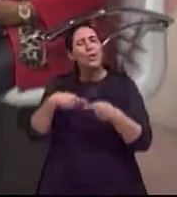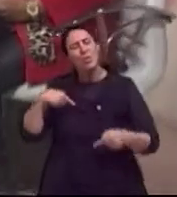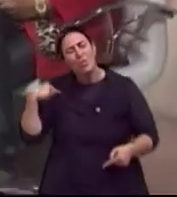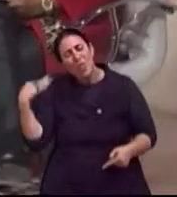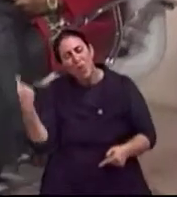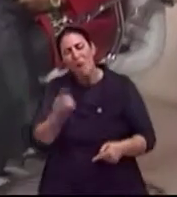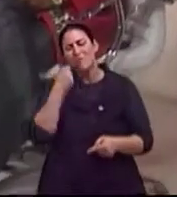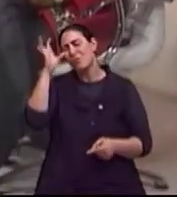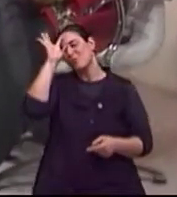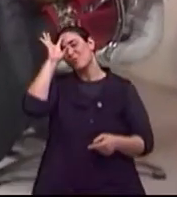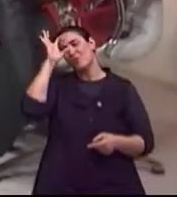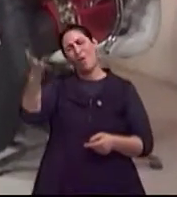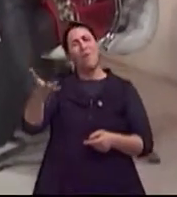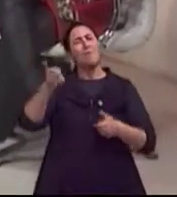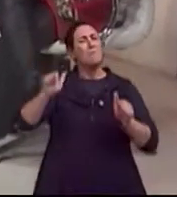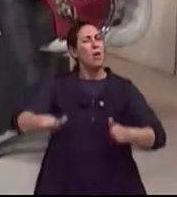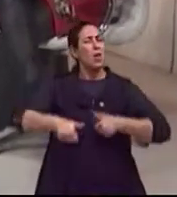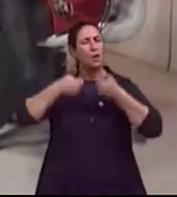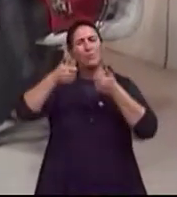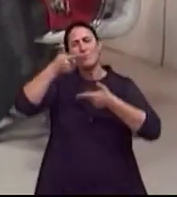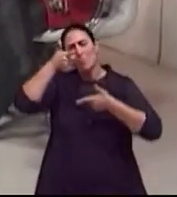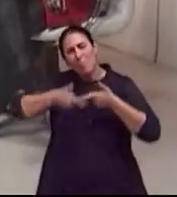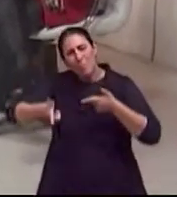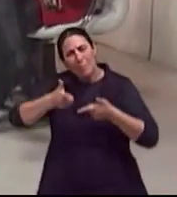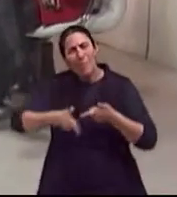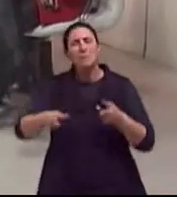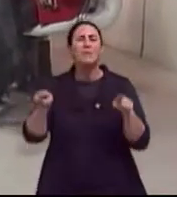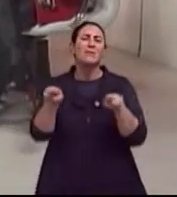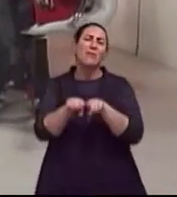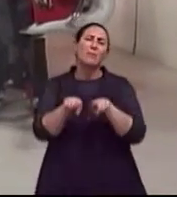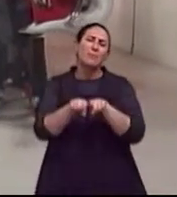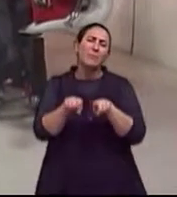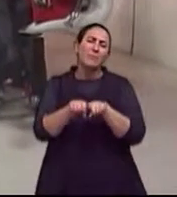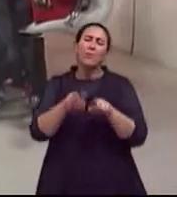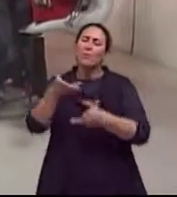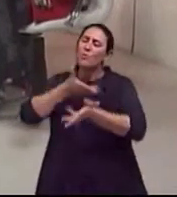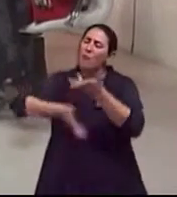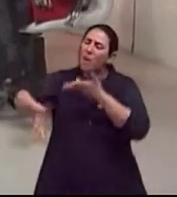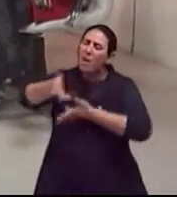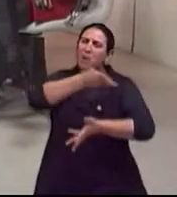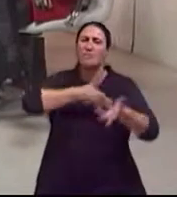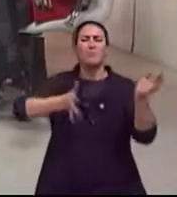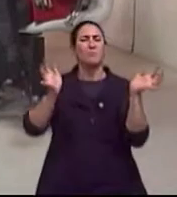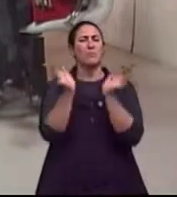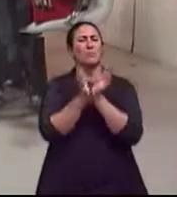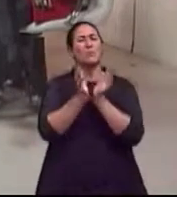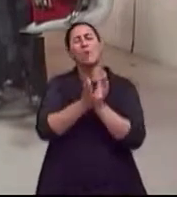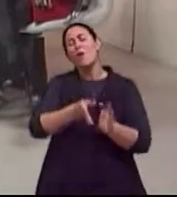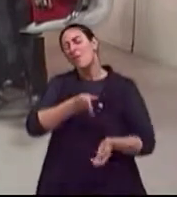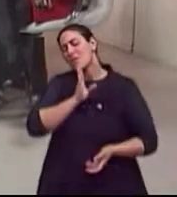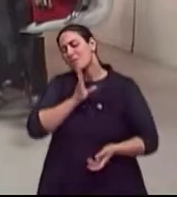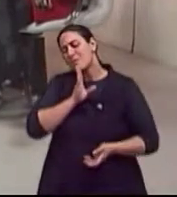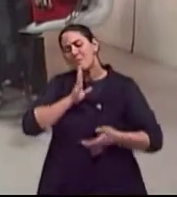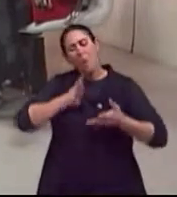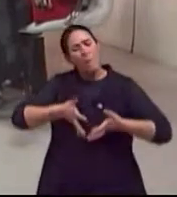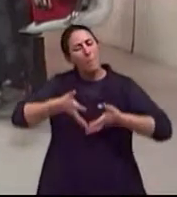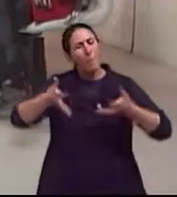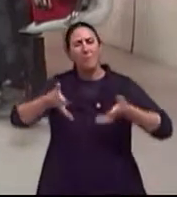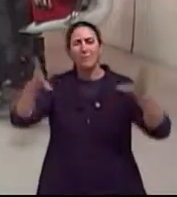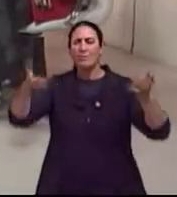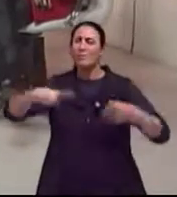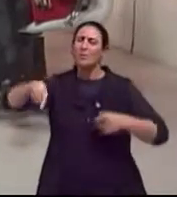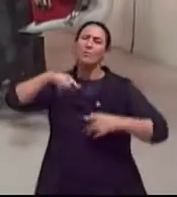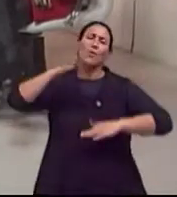gente resolve muito melhor os nossos conflitos e trocando com as outras pessoas. Conhecimento aumenta e a gente